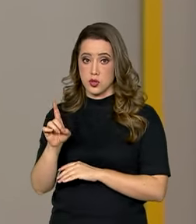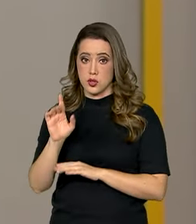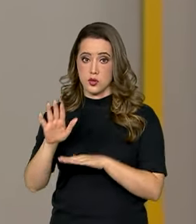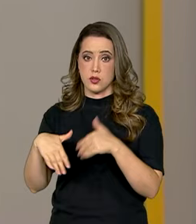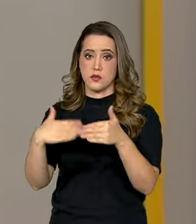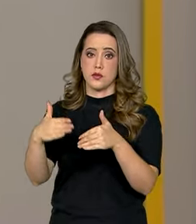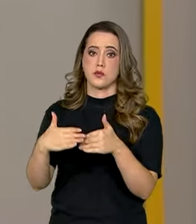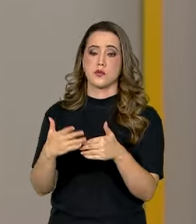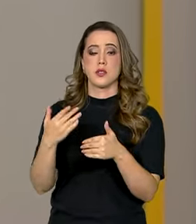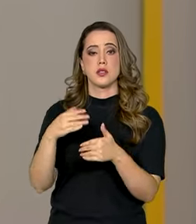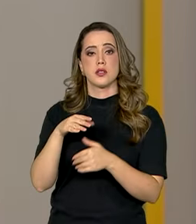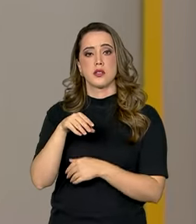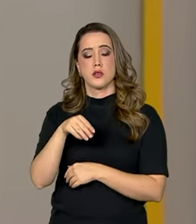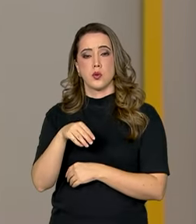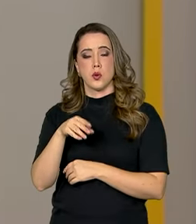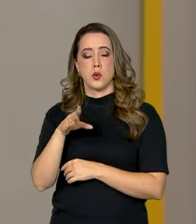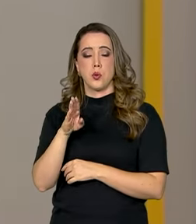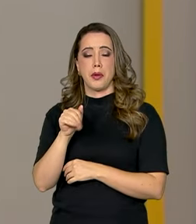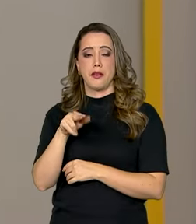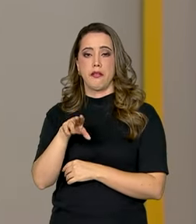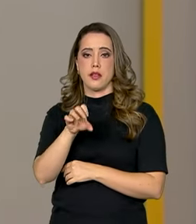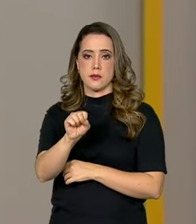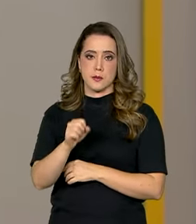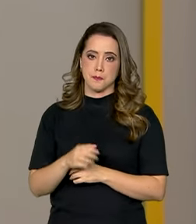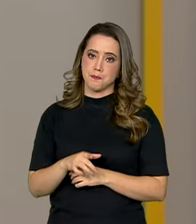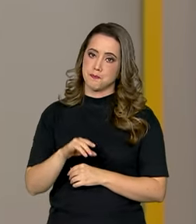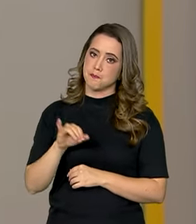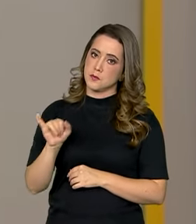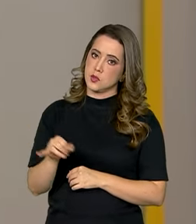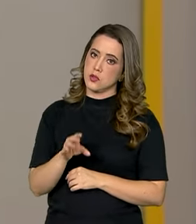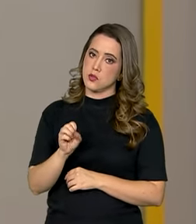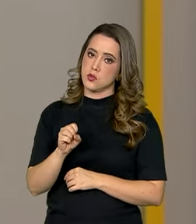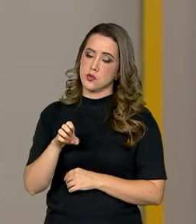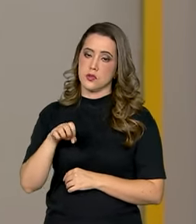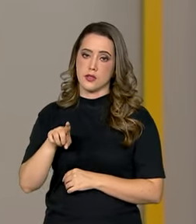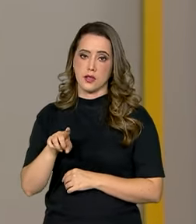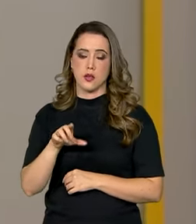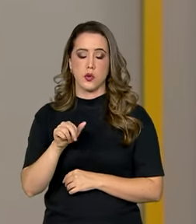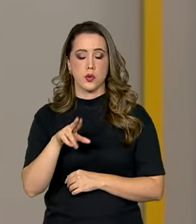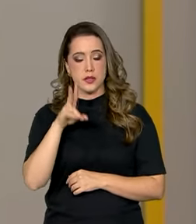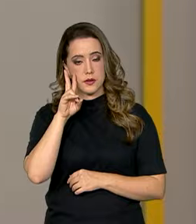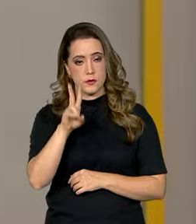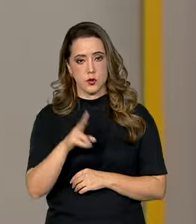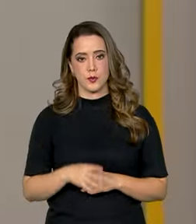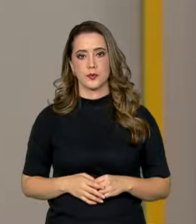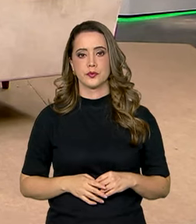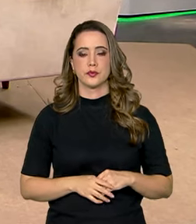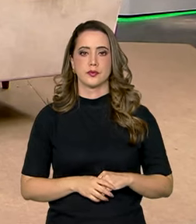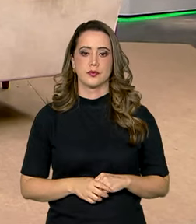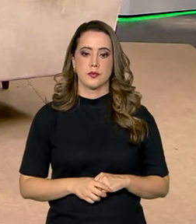produtivo, inovação e comércio exterior do BNDES, José Luiz Gordon. Acompanhe como foi.